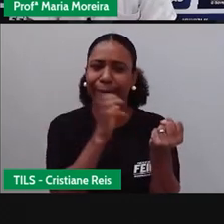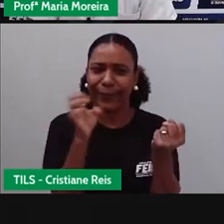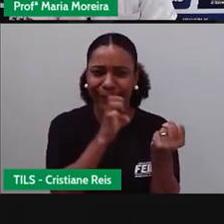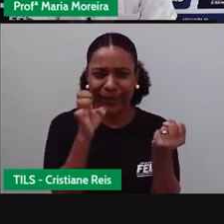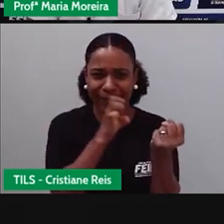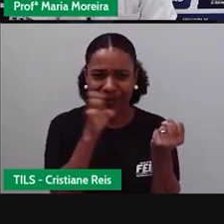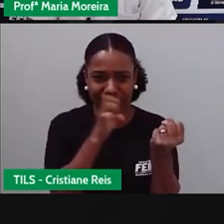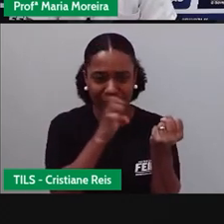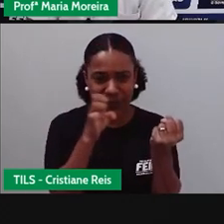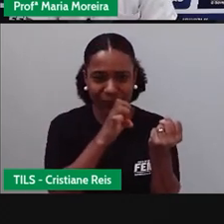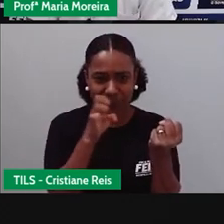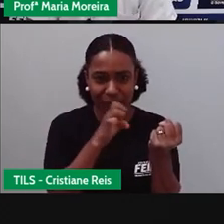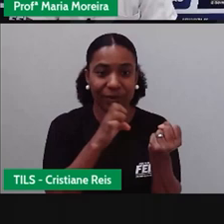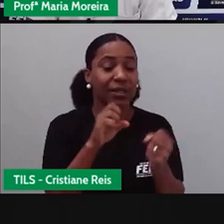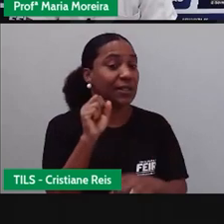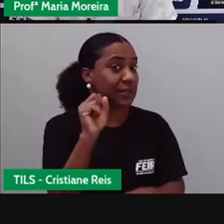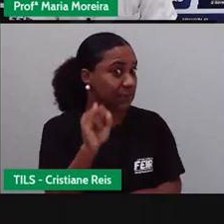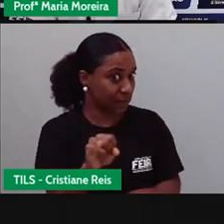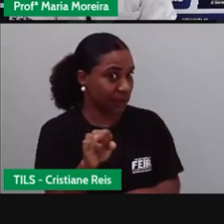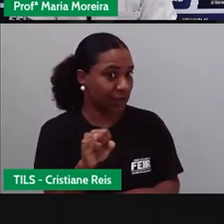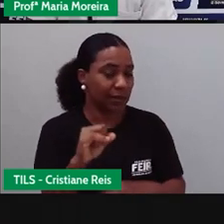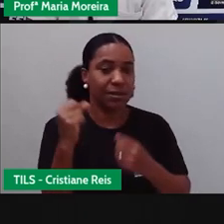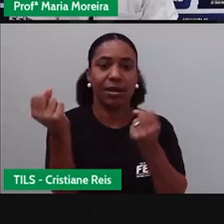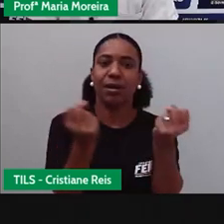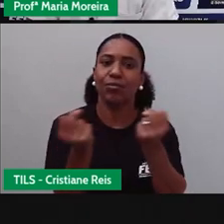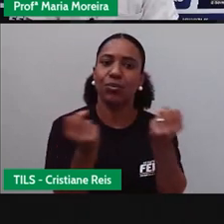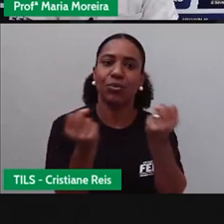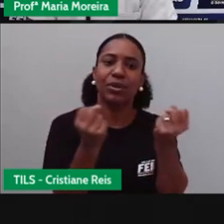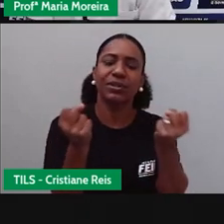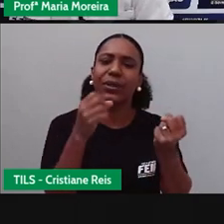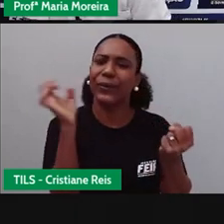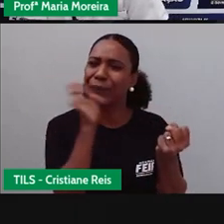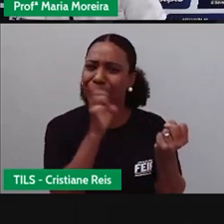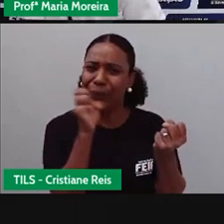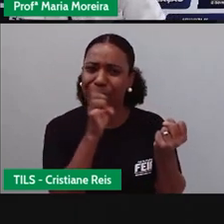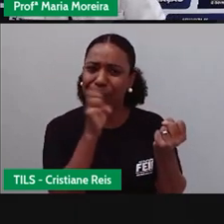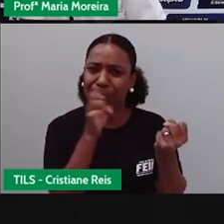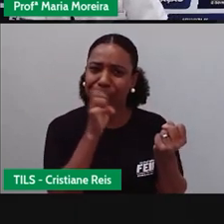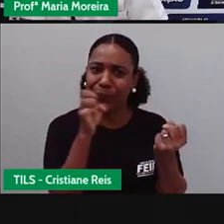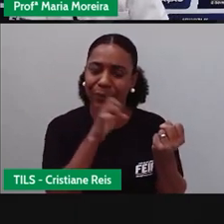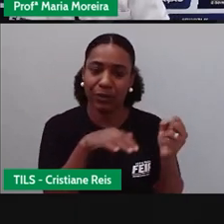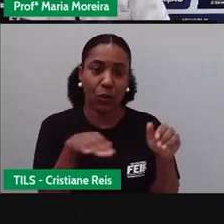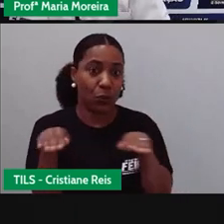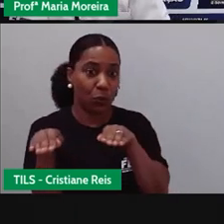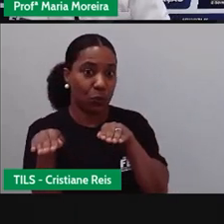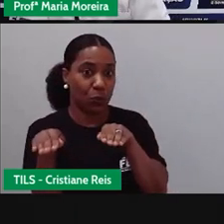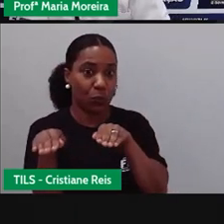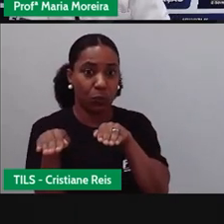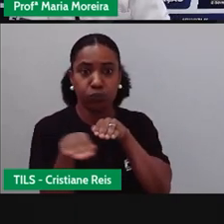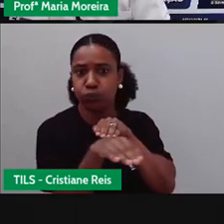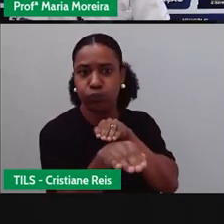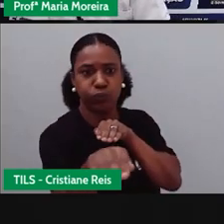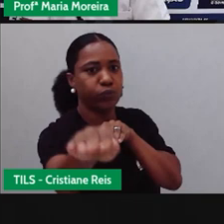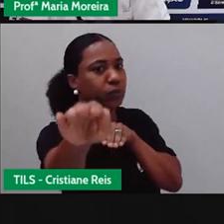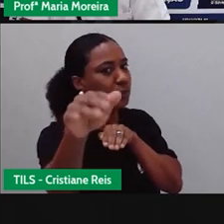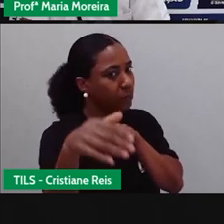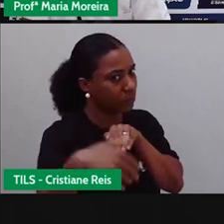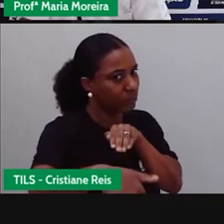passando, se a ambulância do SAMU está passando, eu tenho que fazer o quê? Ó, sair da frente, certo?